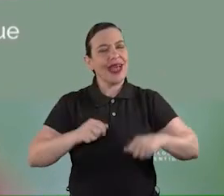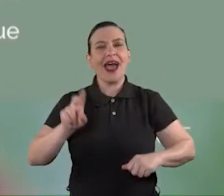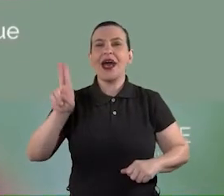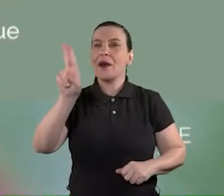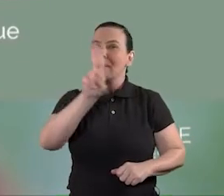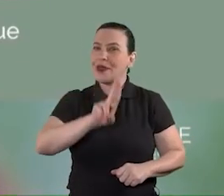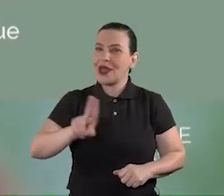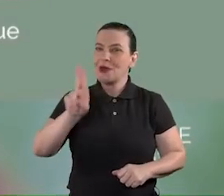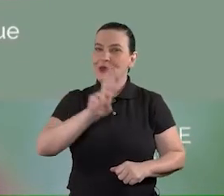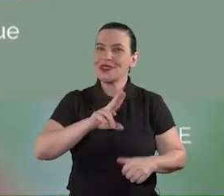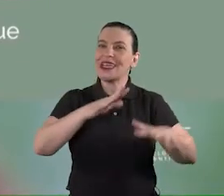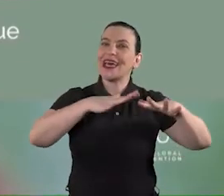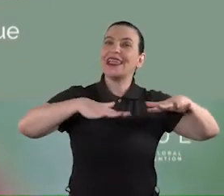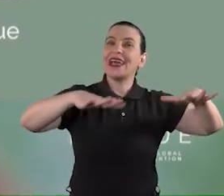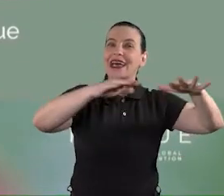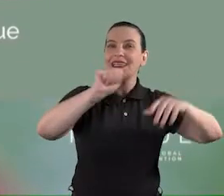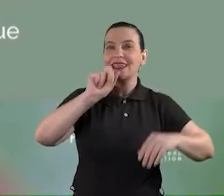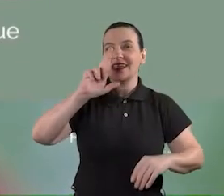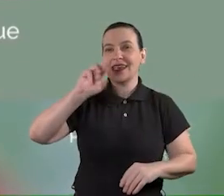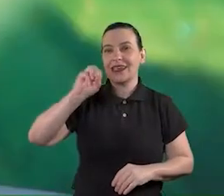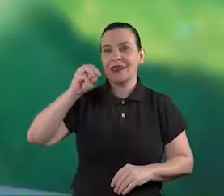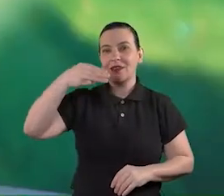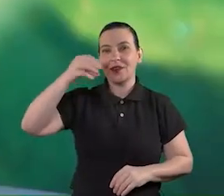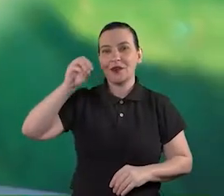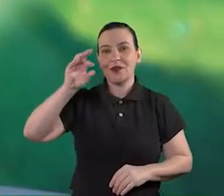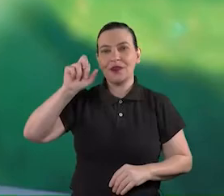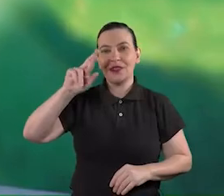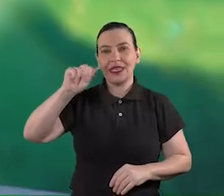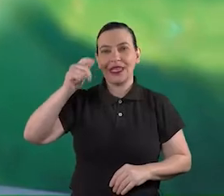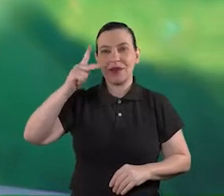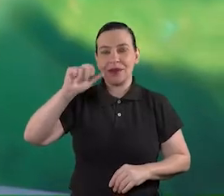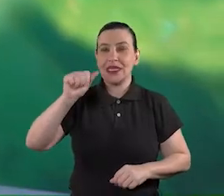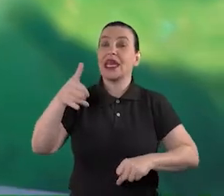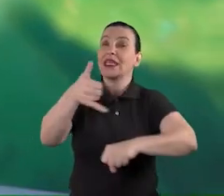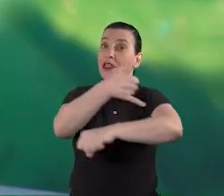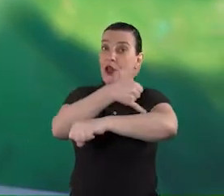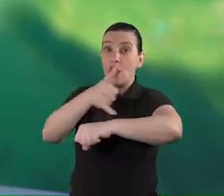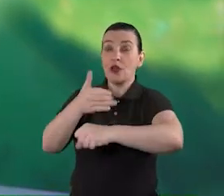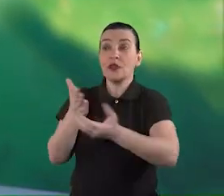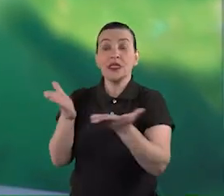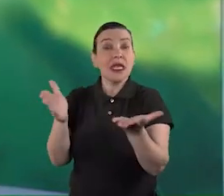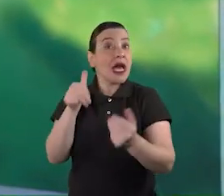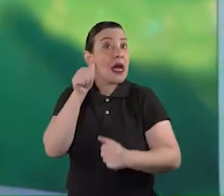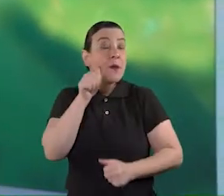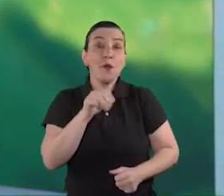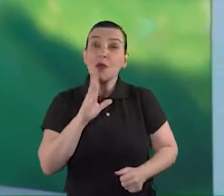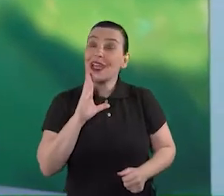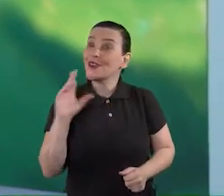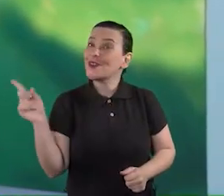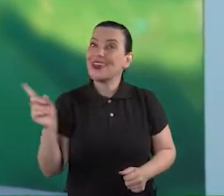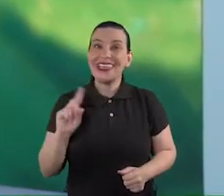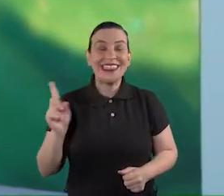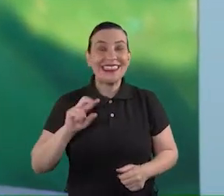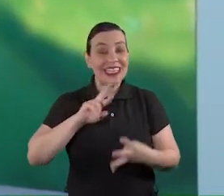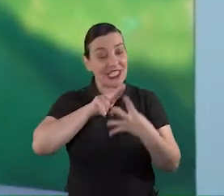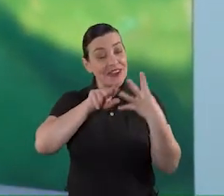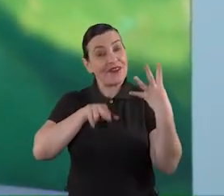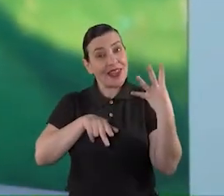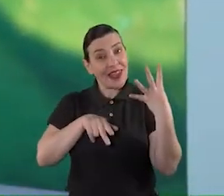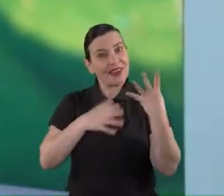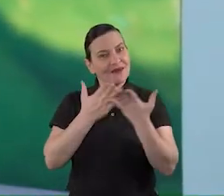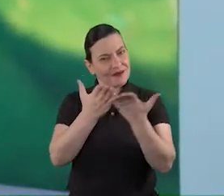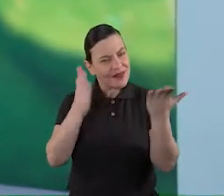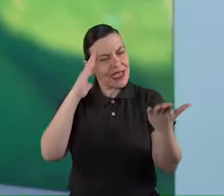aromaterapia e para o uso em óleos essenciais ela não conhecia essa distinção peço que vocês